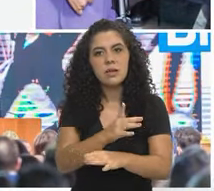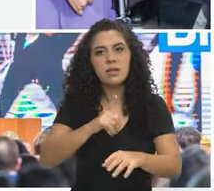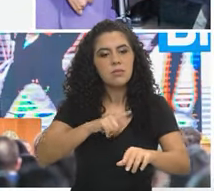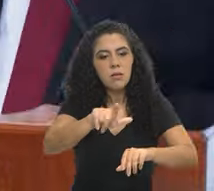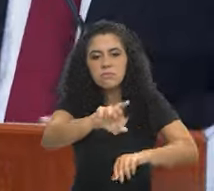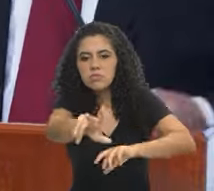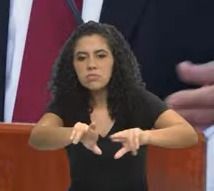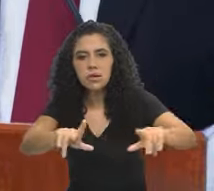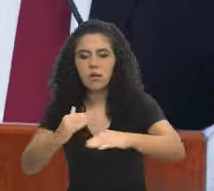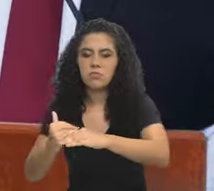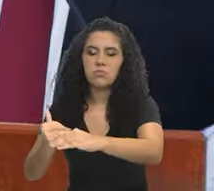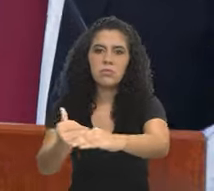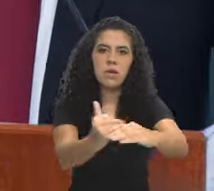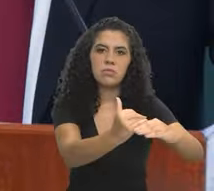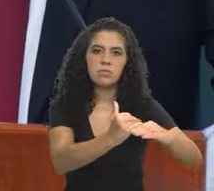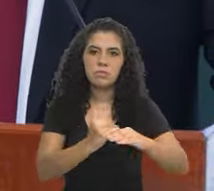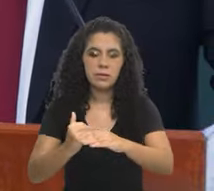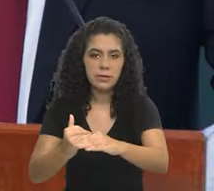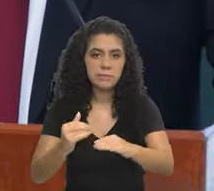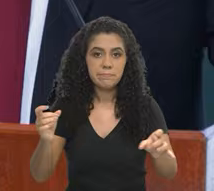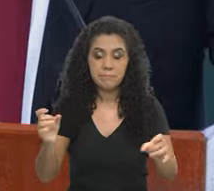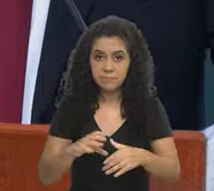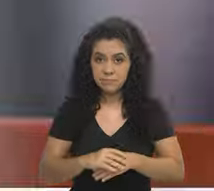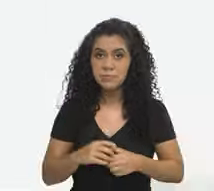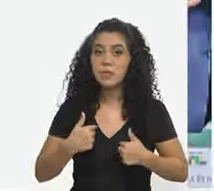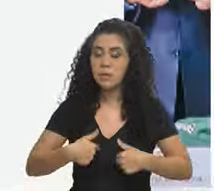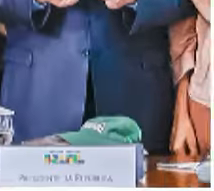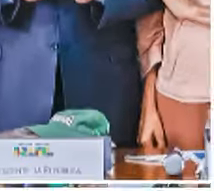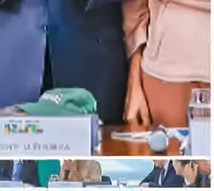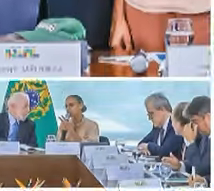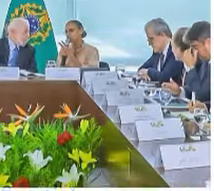suas diferenças e igualdade de condições.